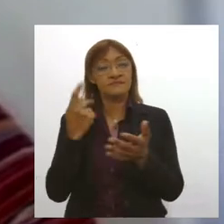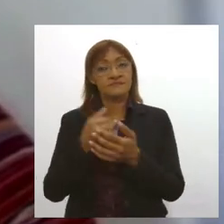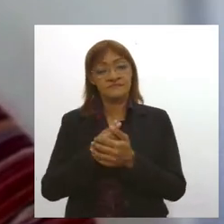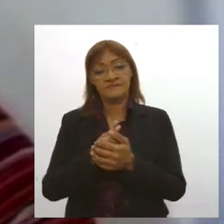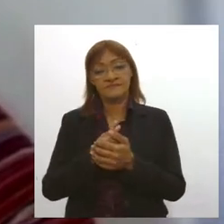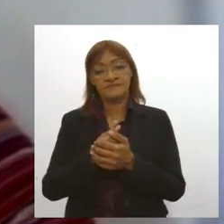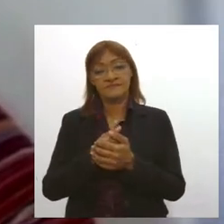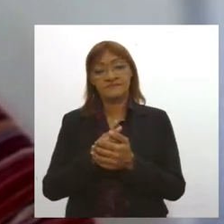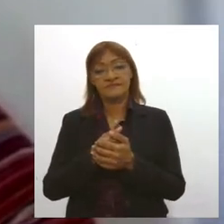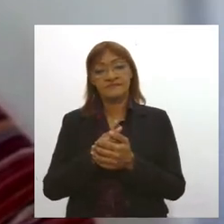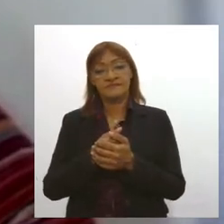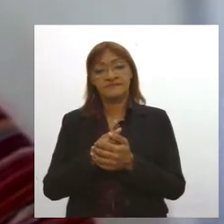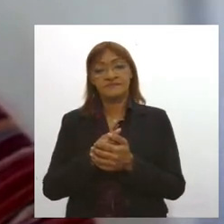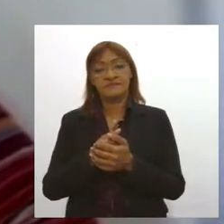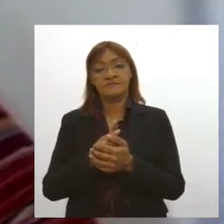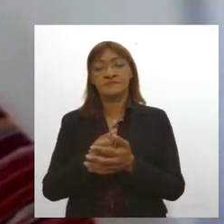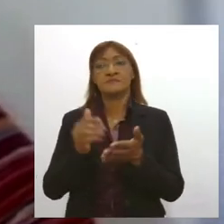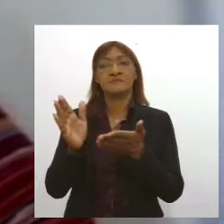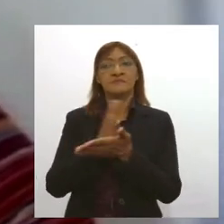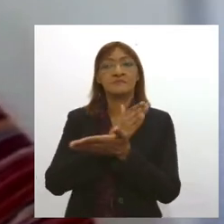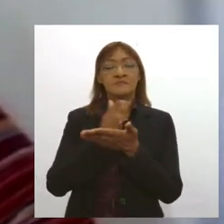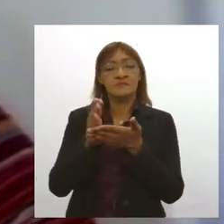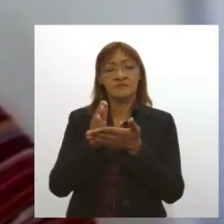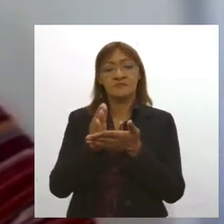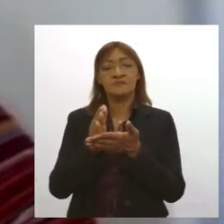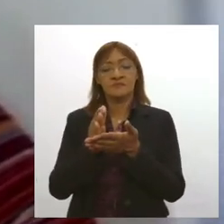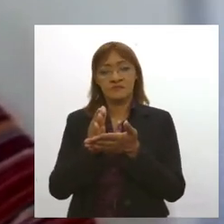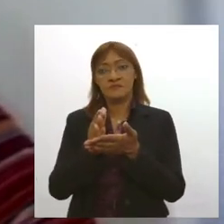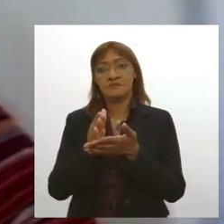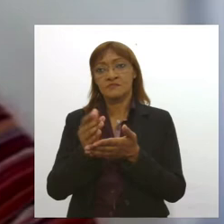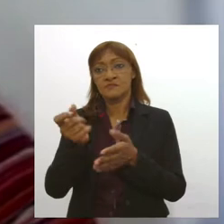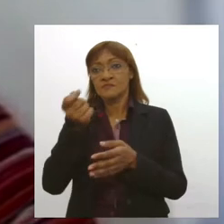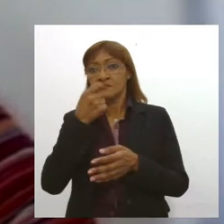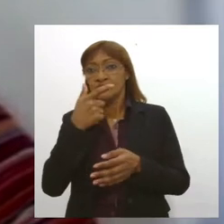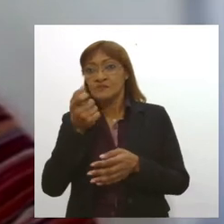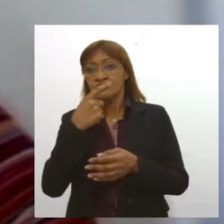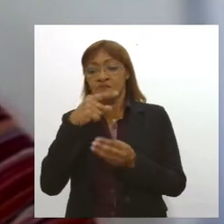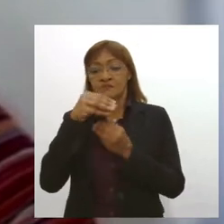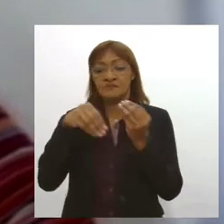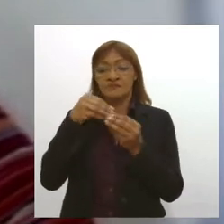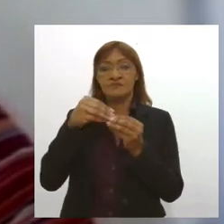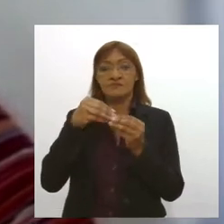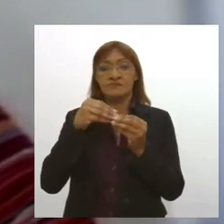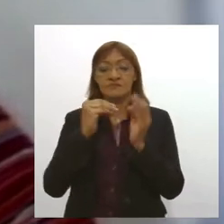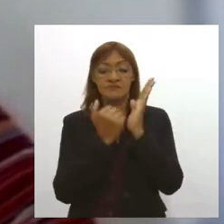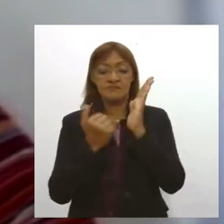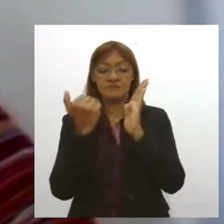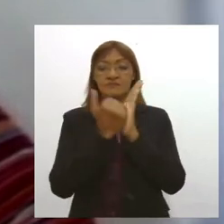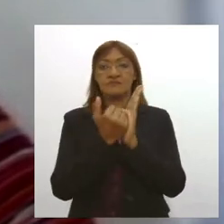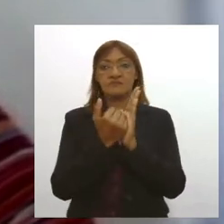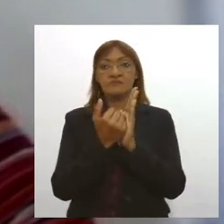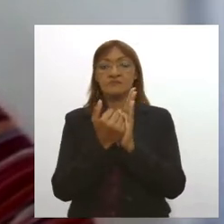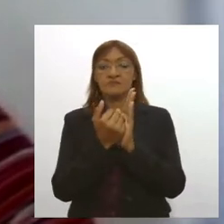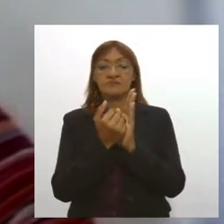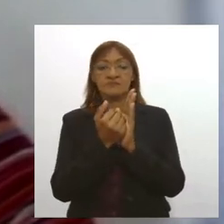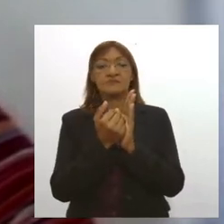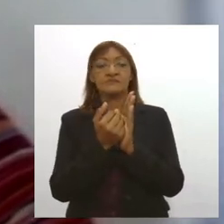né? Então, alguns dados publicados com uma dose um pouco maior têm mostrado que alguns pacientes